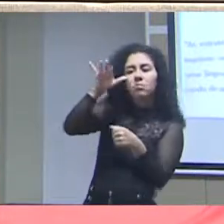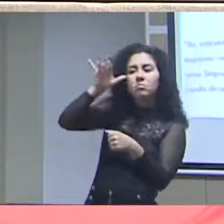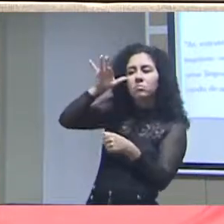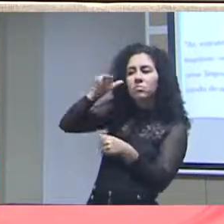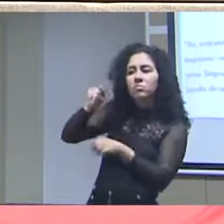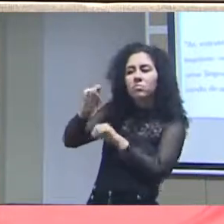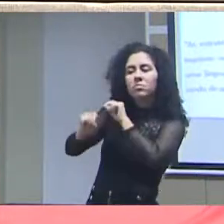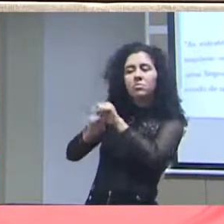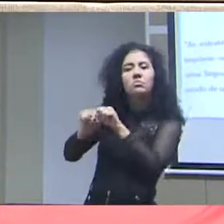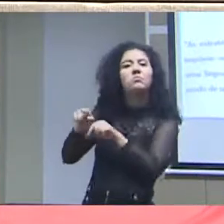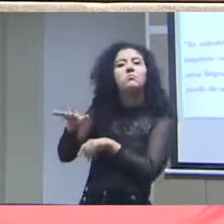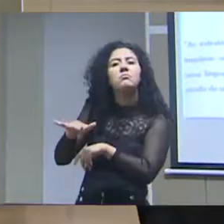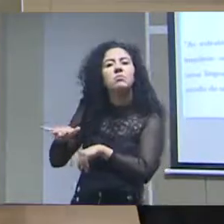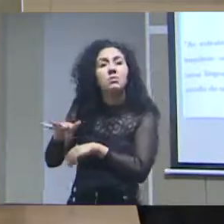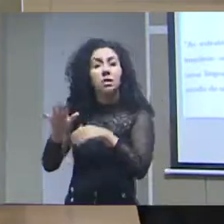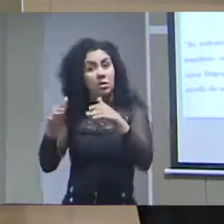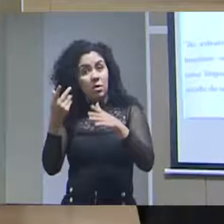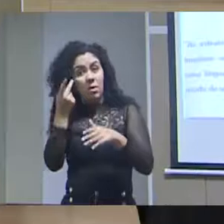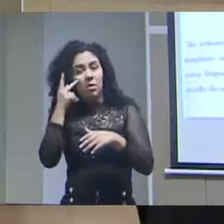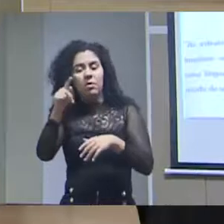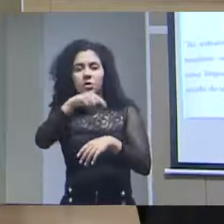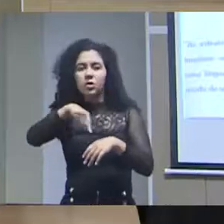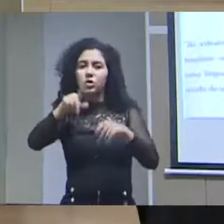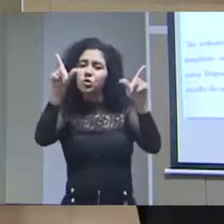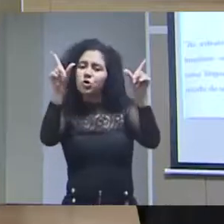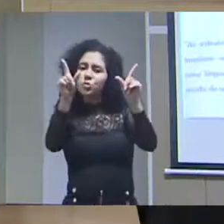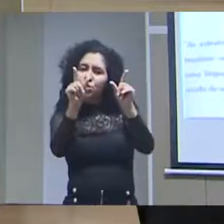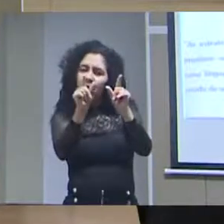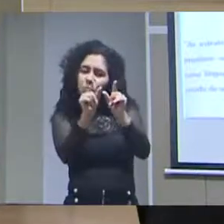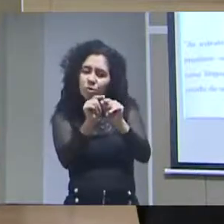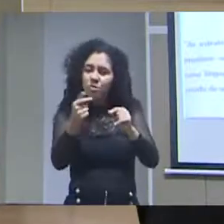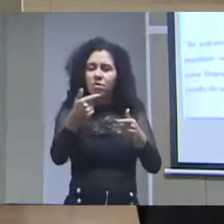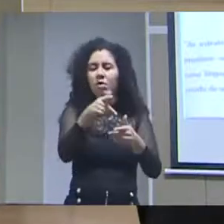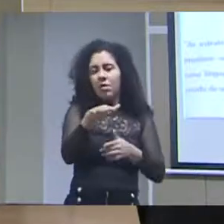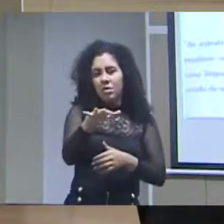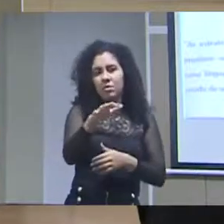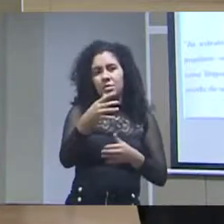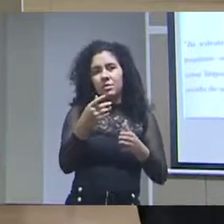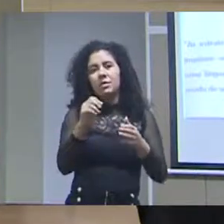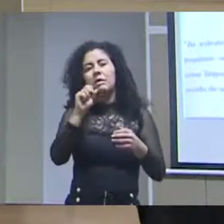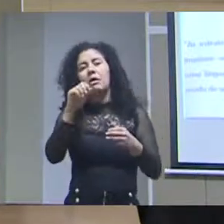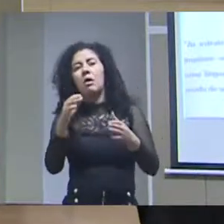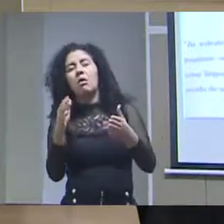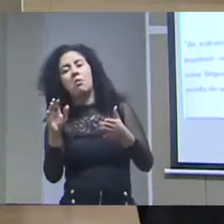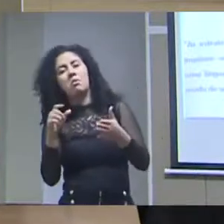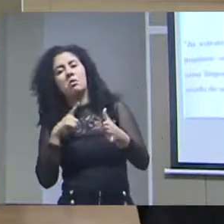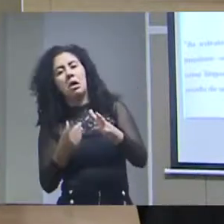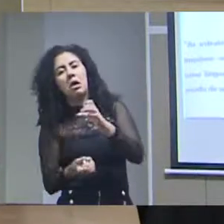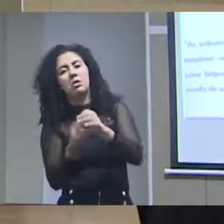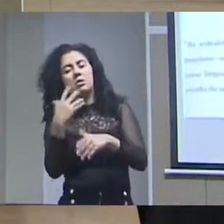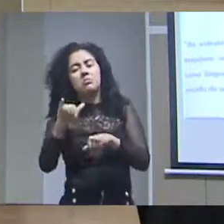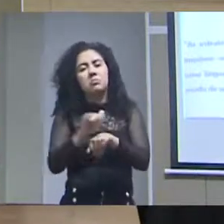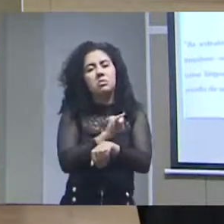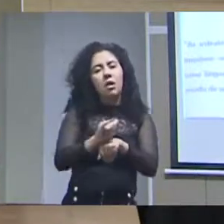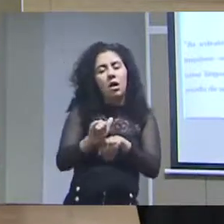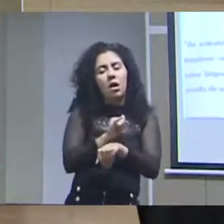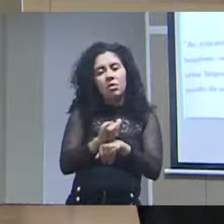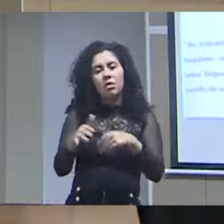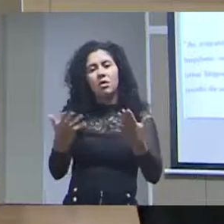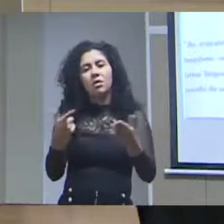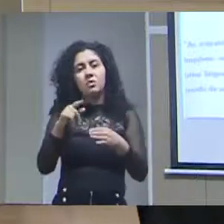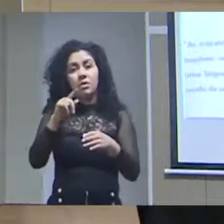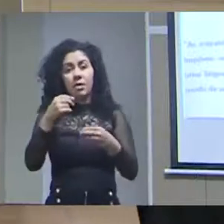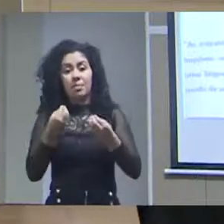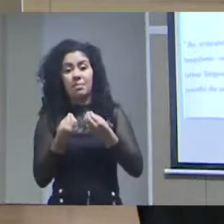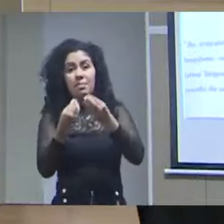Então, nesse caso, para que a gente minimize esse tipo de coisa, uma vez que essas estratégias, uma vez que a visualização,